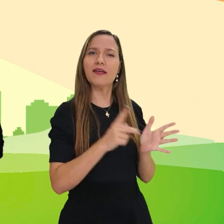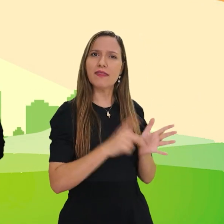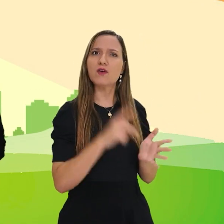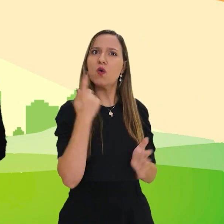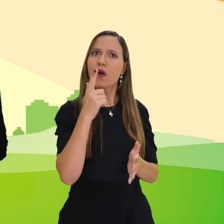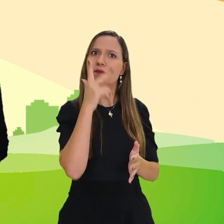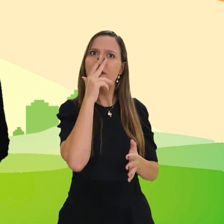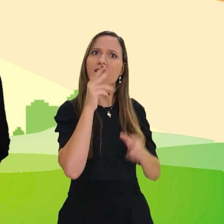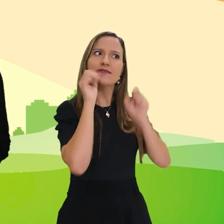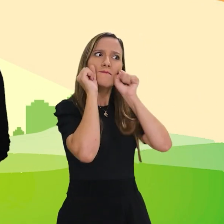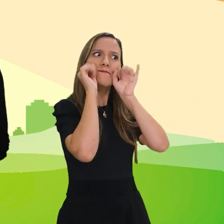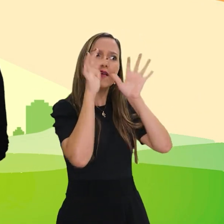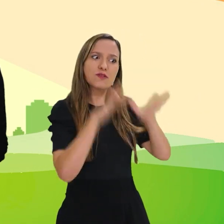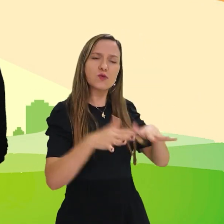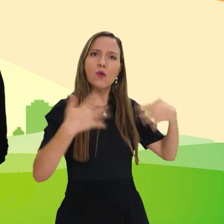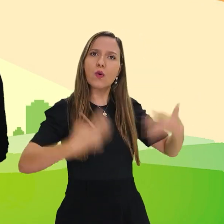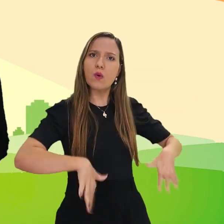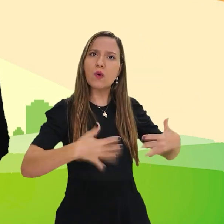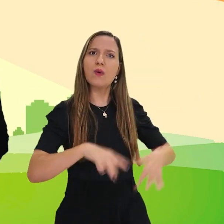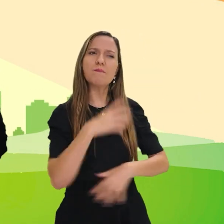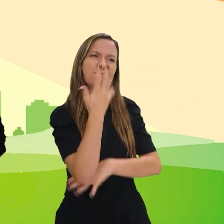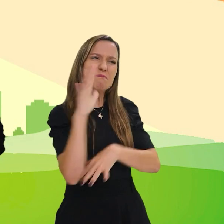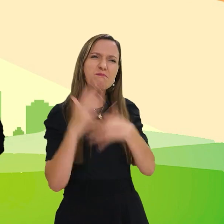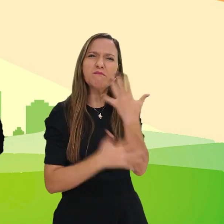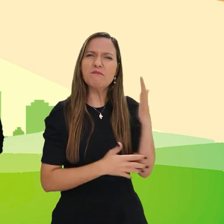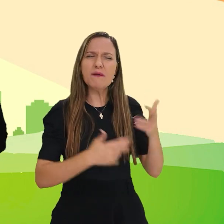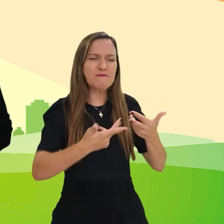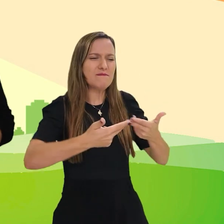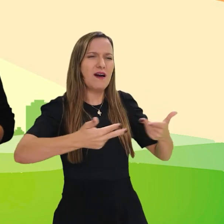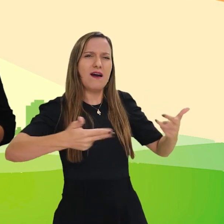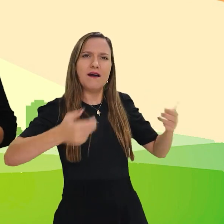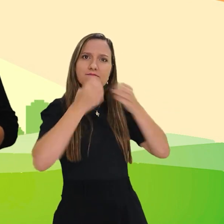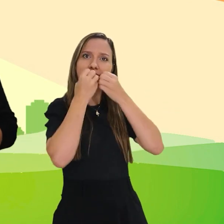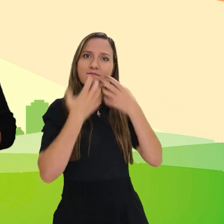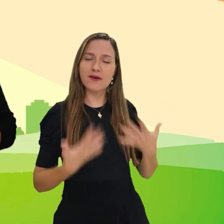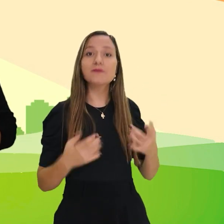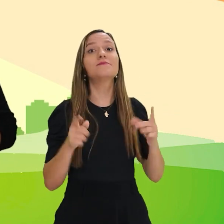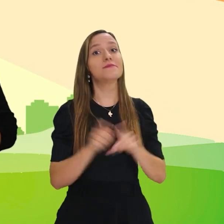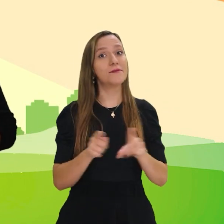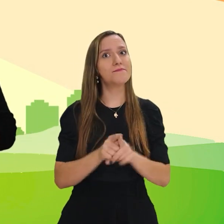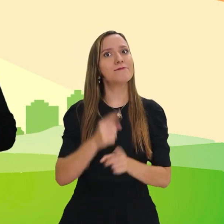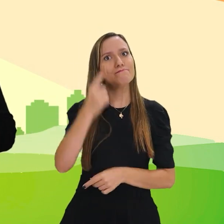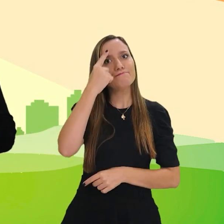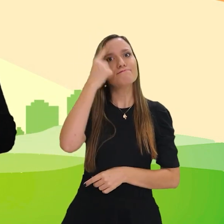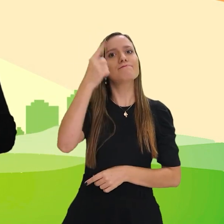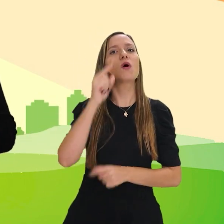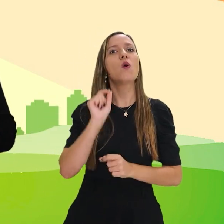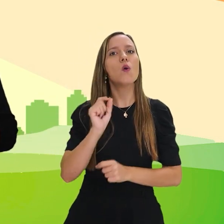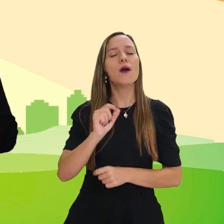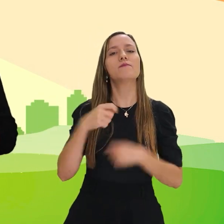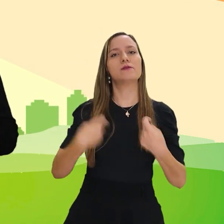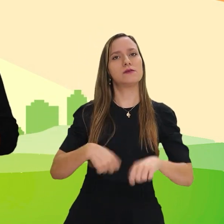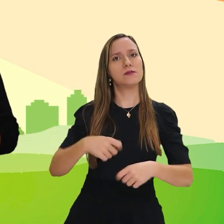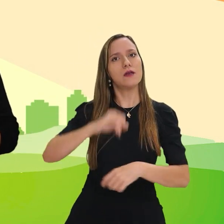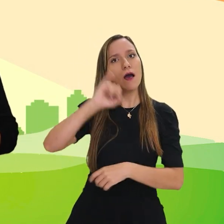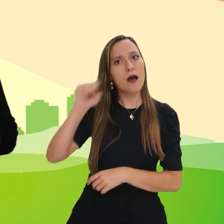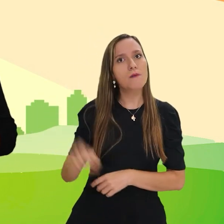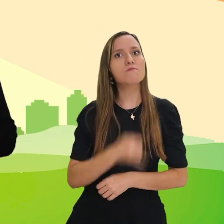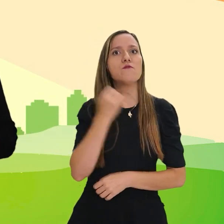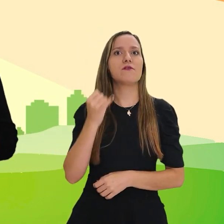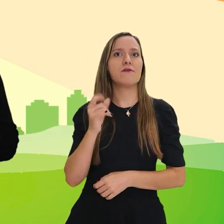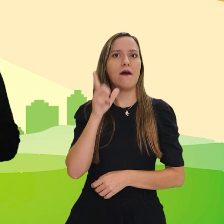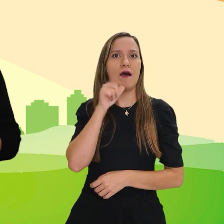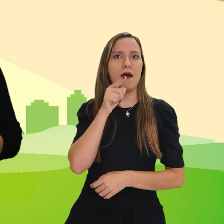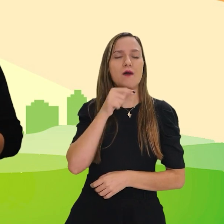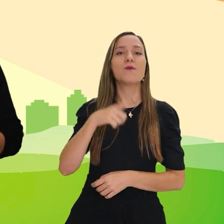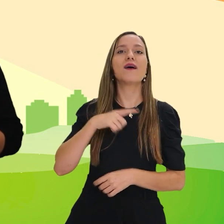tantos parques, né? Eu achei muito interessante também a ideia que o professor Gabriel Tenaglia deu, a de aproveitar a